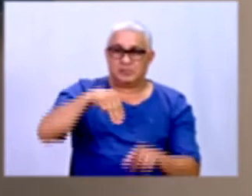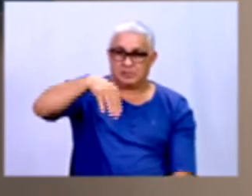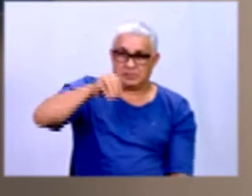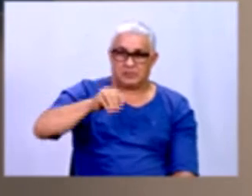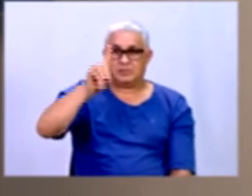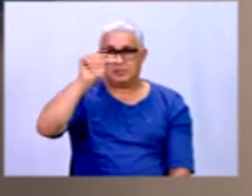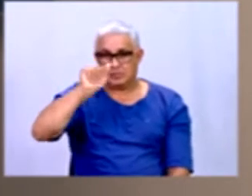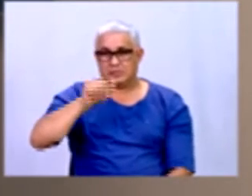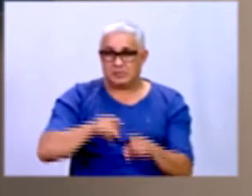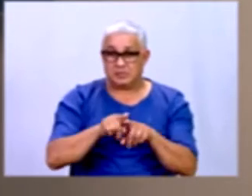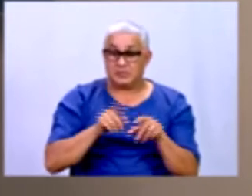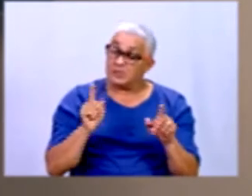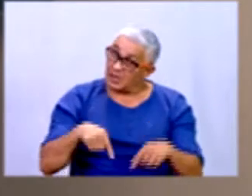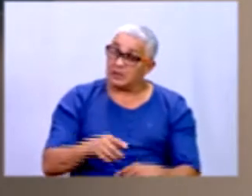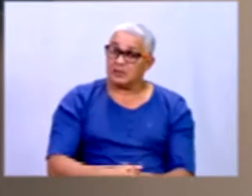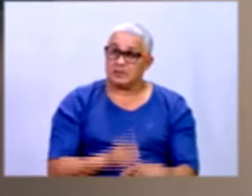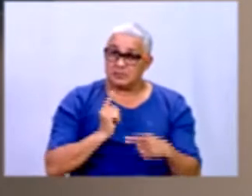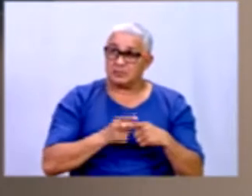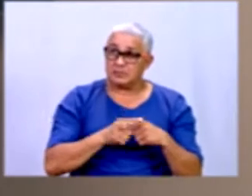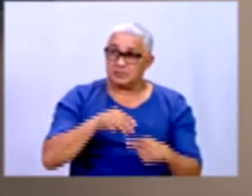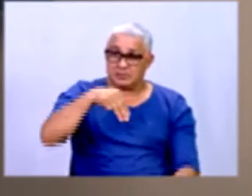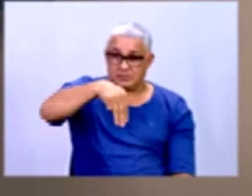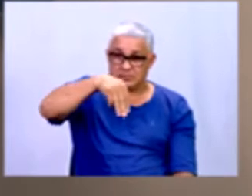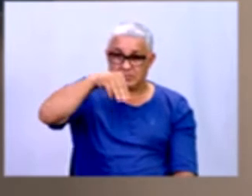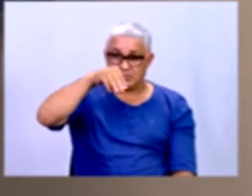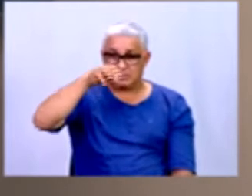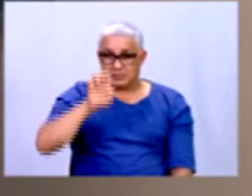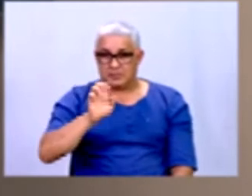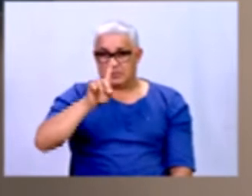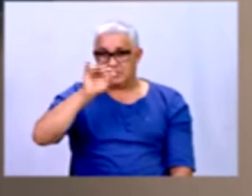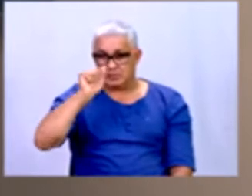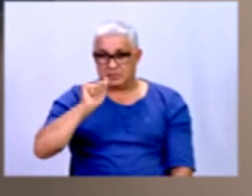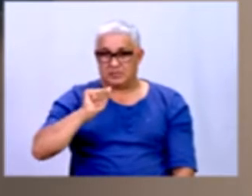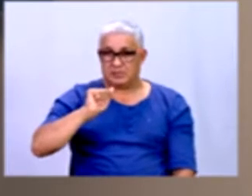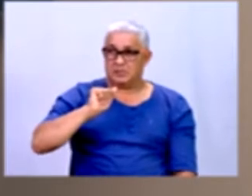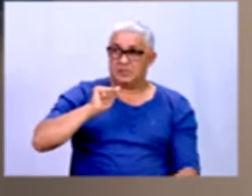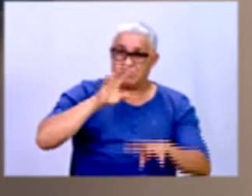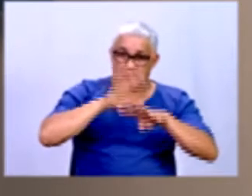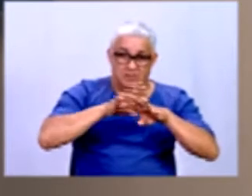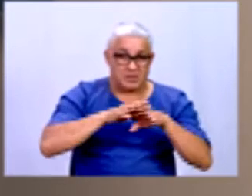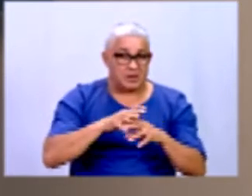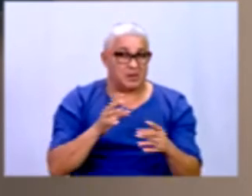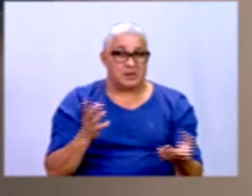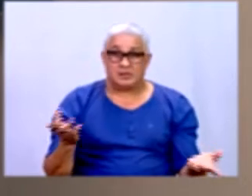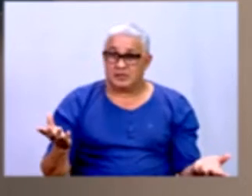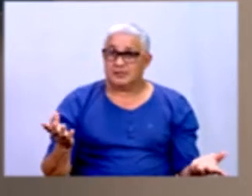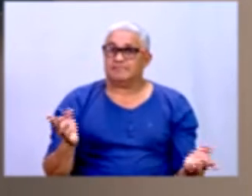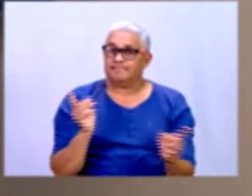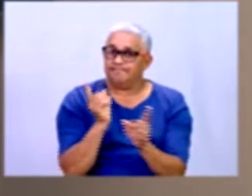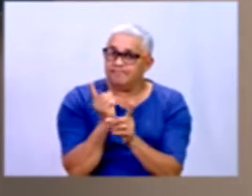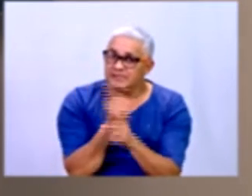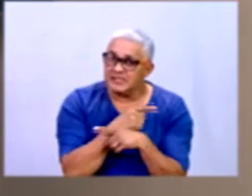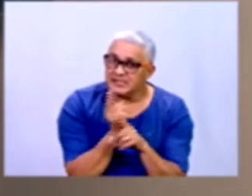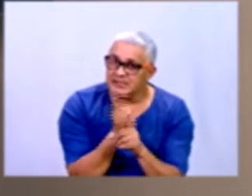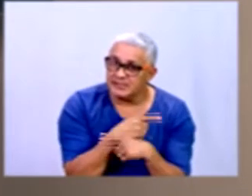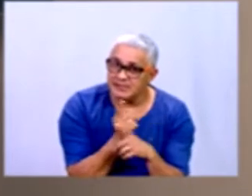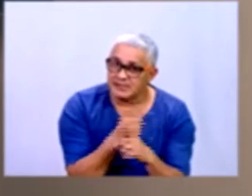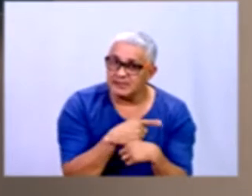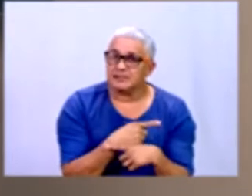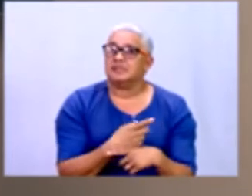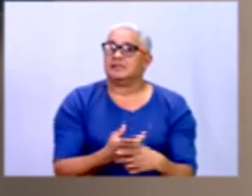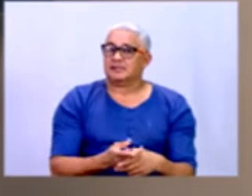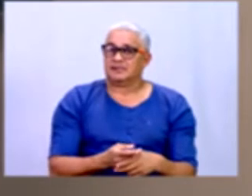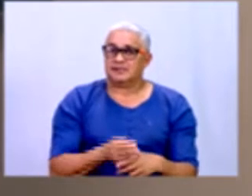Mas é bem isso, a gente consegue, porque média aritmética, muitas vezes, engana muito. Então, a gente não pode ficar só nisso, tá?